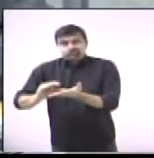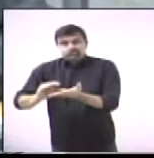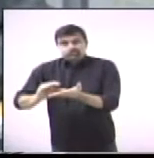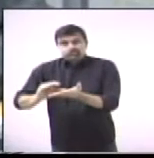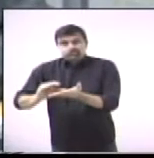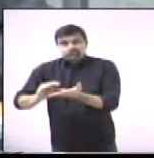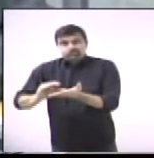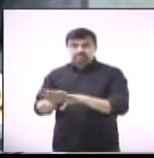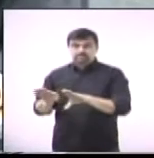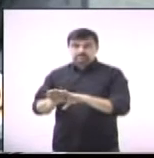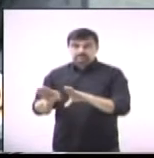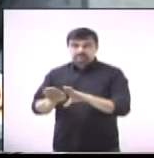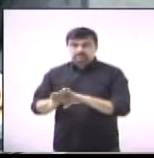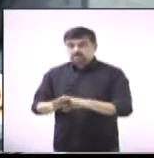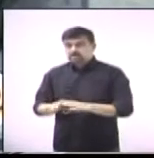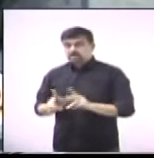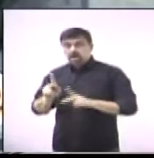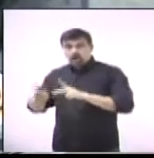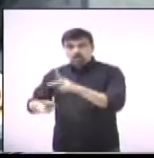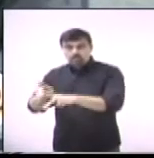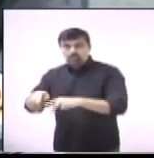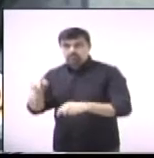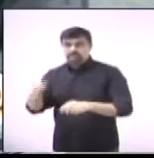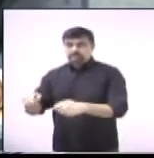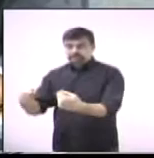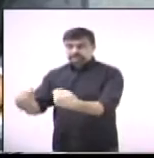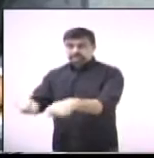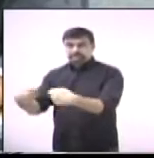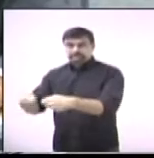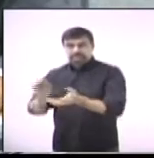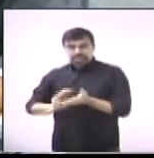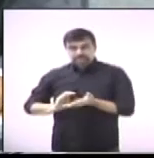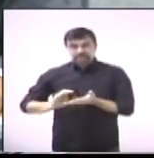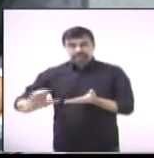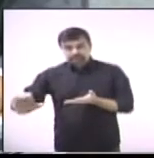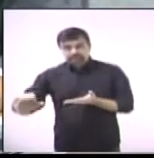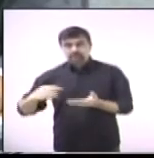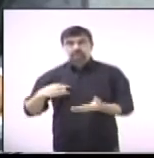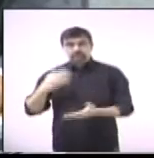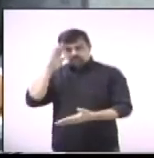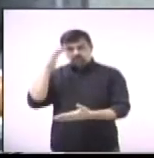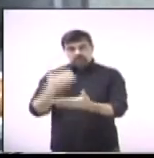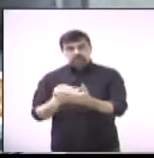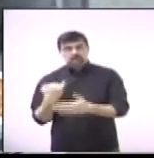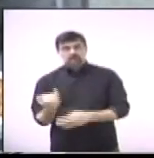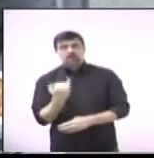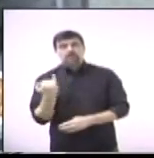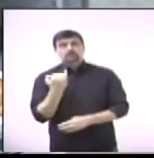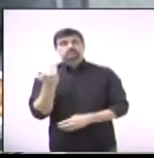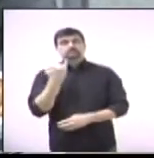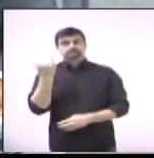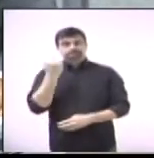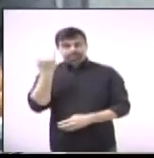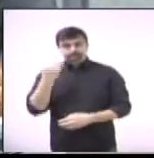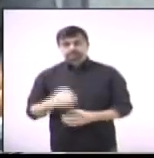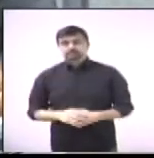a necessidade do município e acho importante um trabalho nesse sentido.